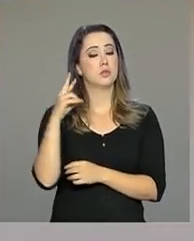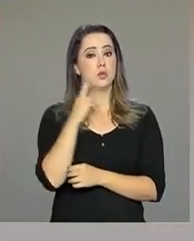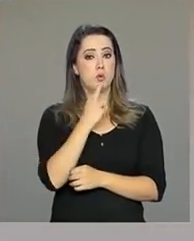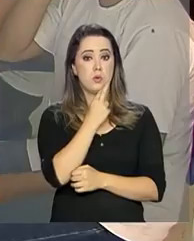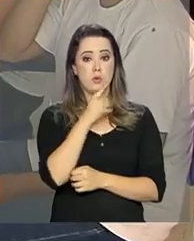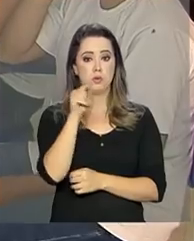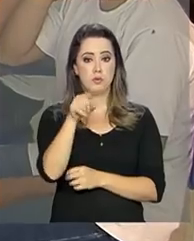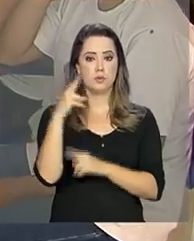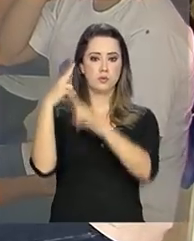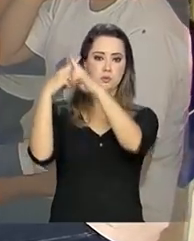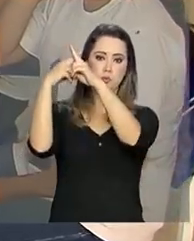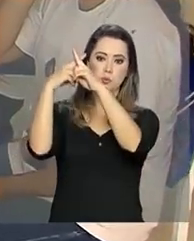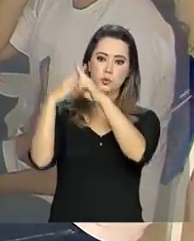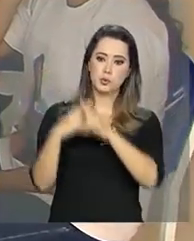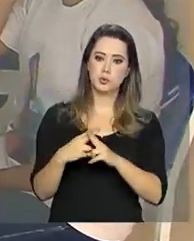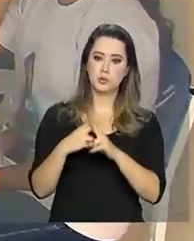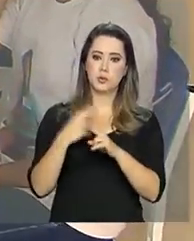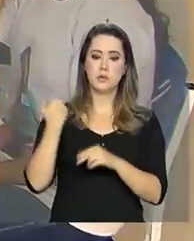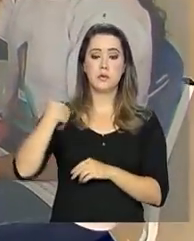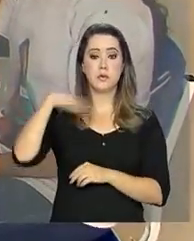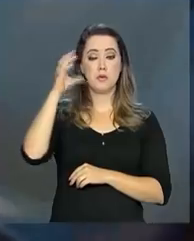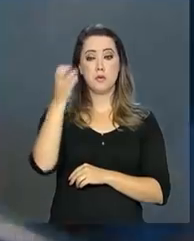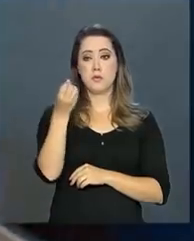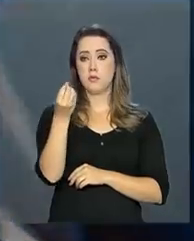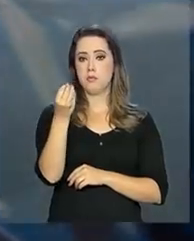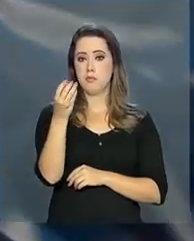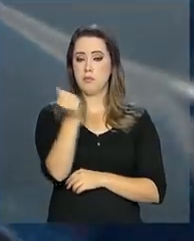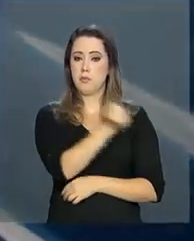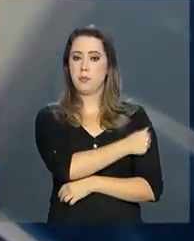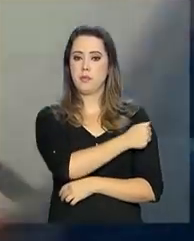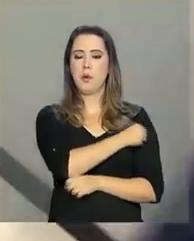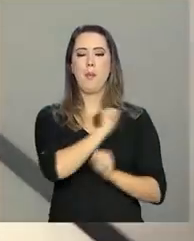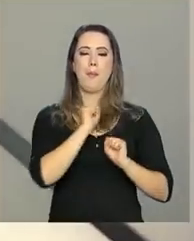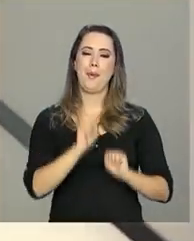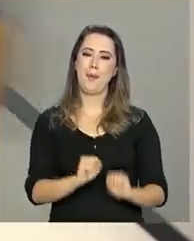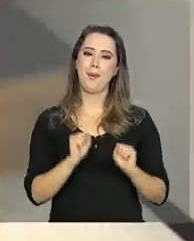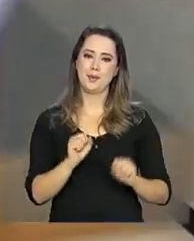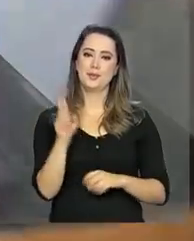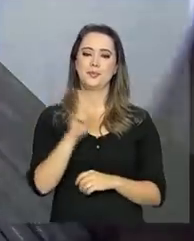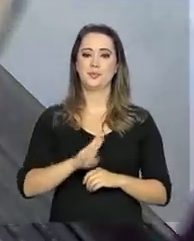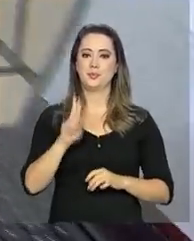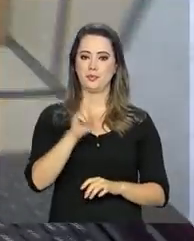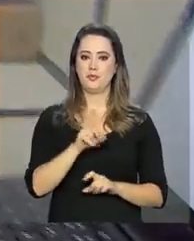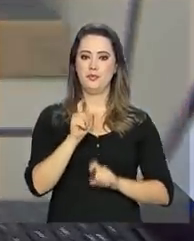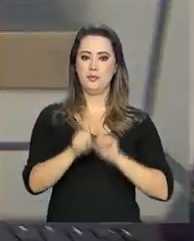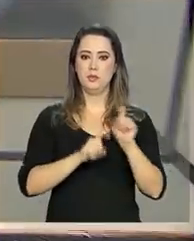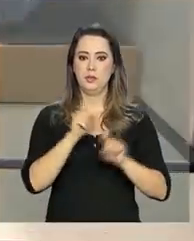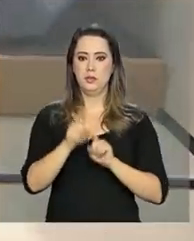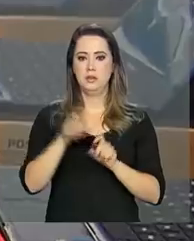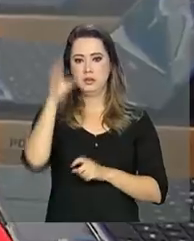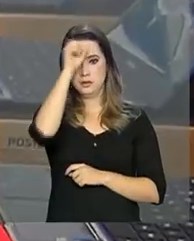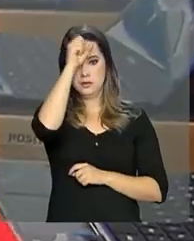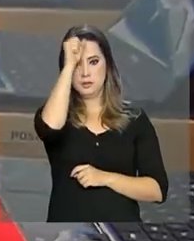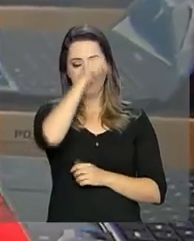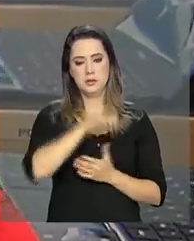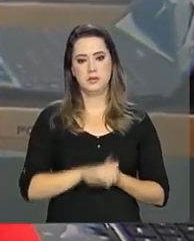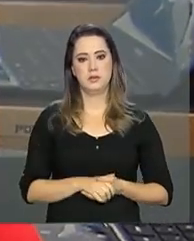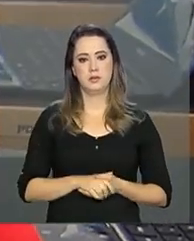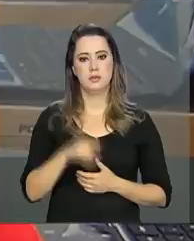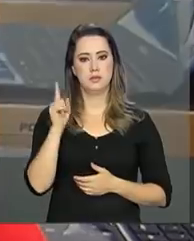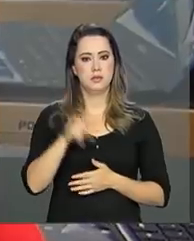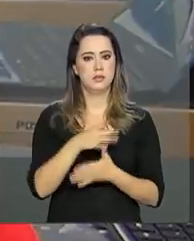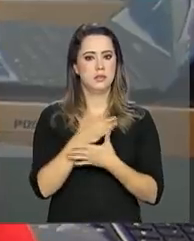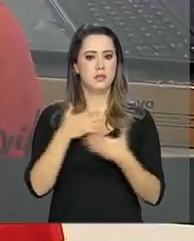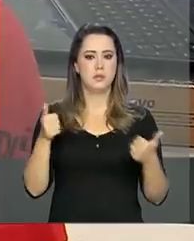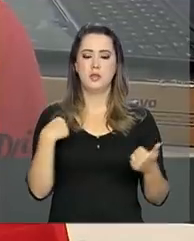satélite. E os mais de 600 estudantes vão poder finalmente usar os computadores para aprender. Vai ficar muito melhor